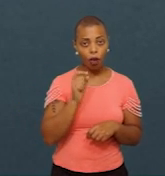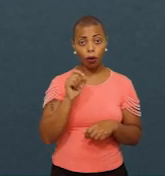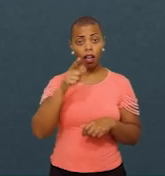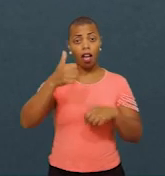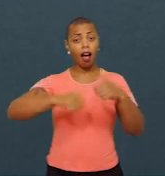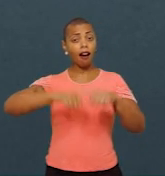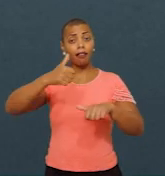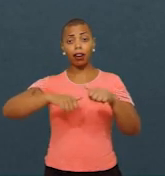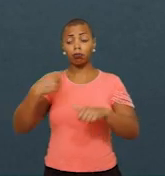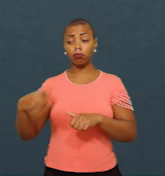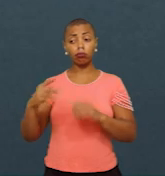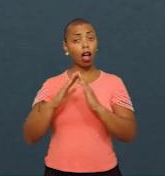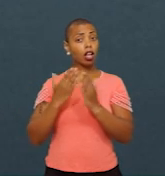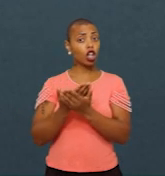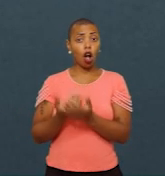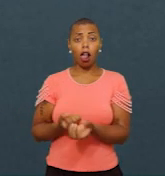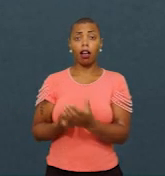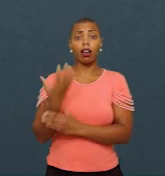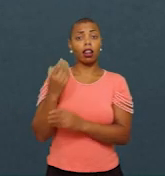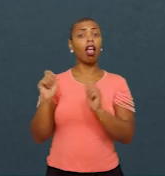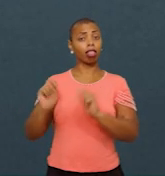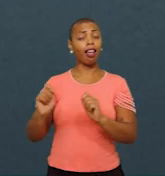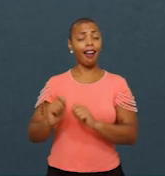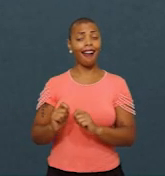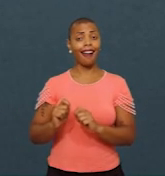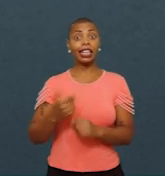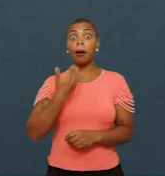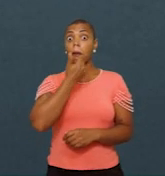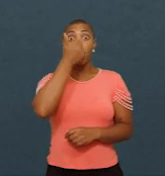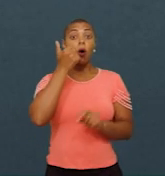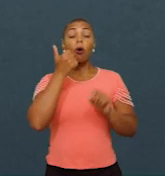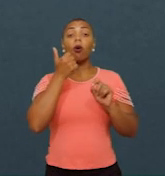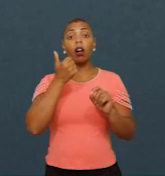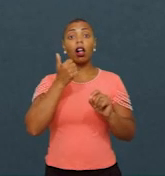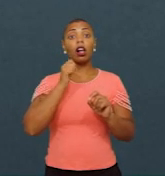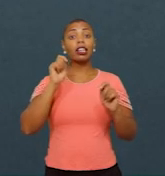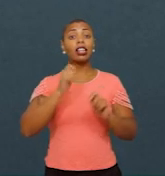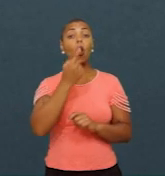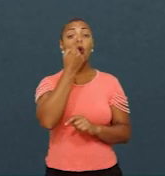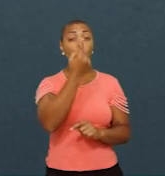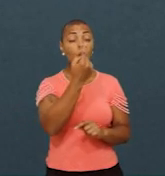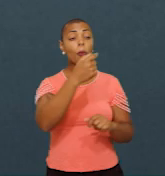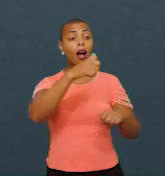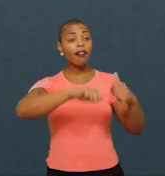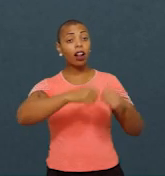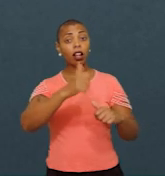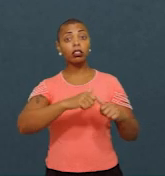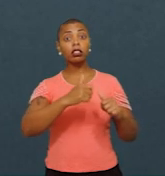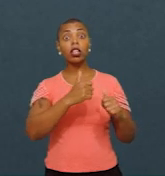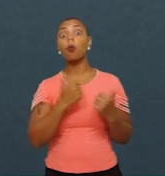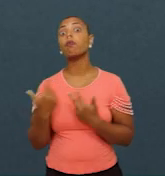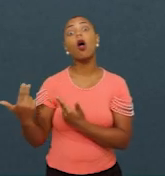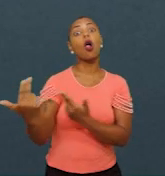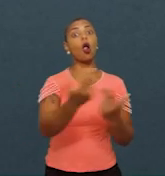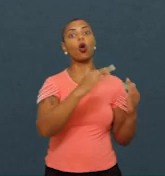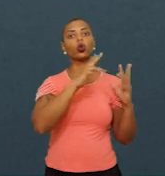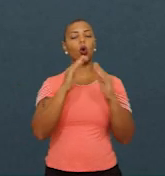avaliações que a própria rede pode criar. E o ideal é que seja feita uma avaliação comum a toda a rede,